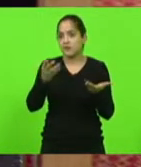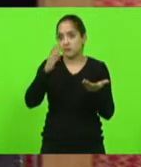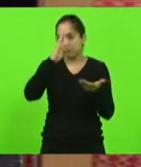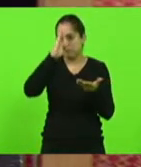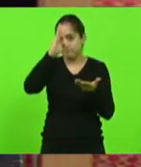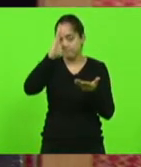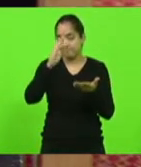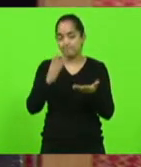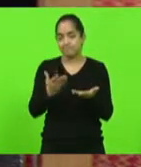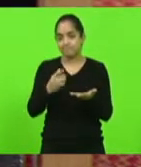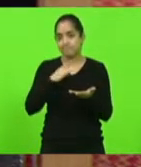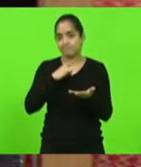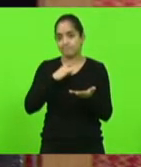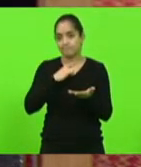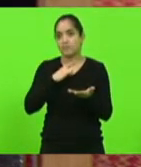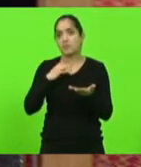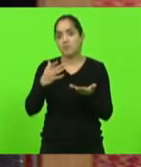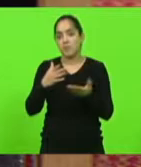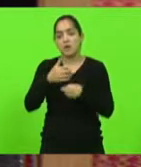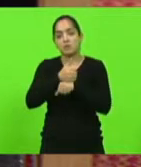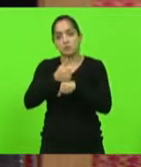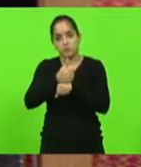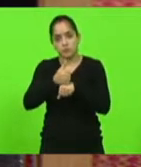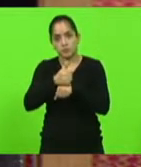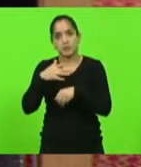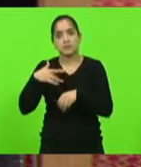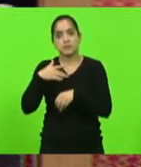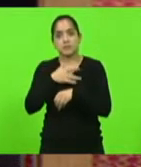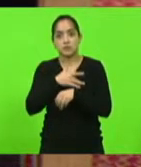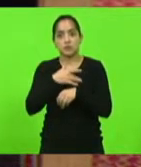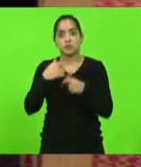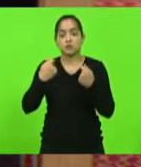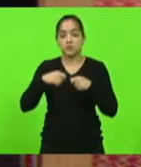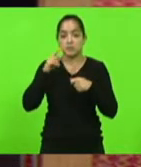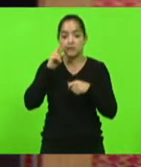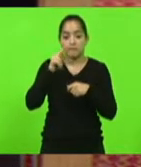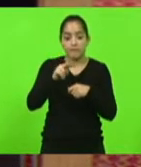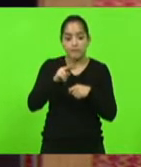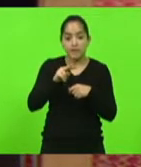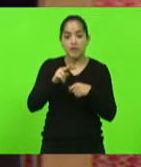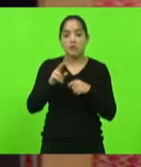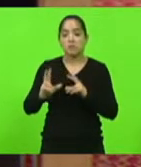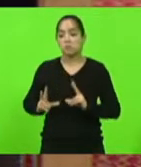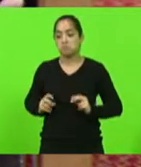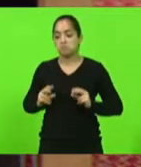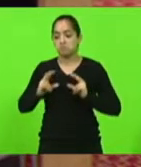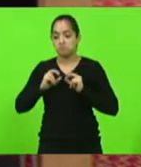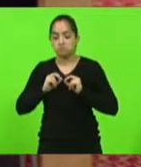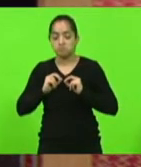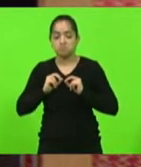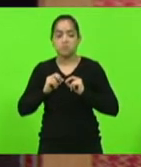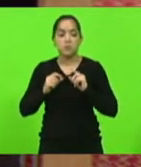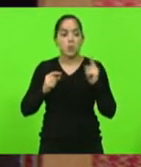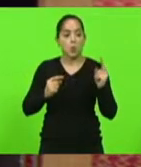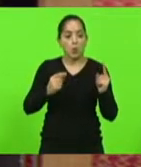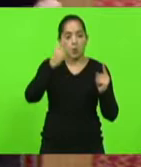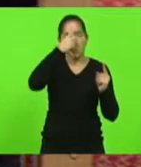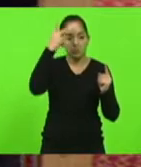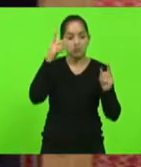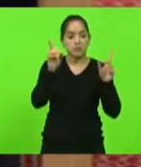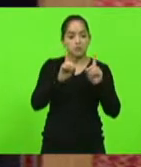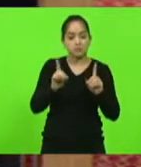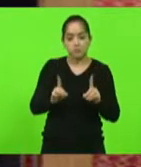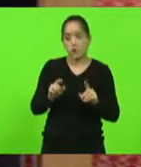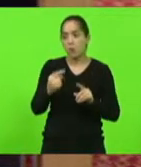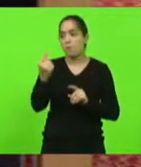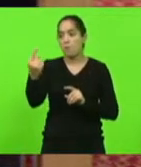entendo que os profissionais da saúde têm que ver entre uma pessoa com câncer, com uma deficiência, com uma